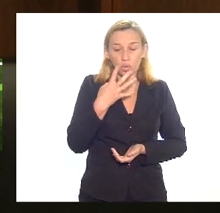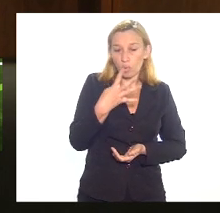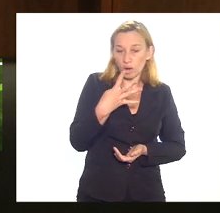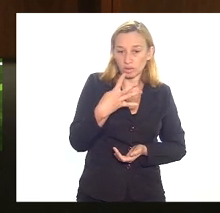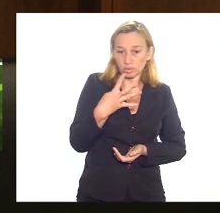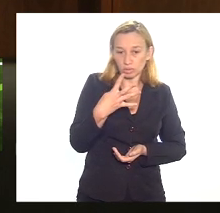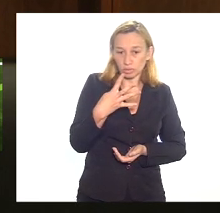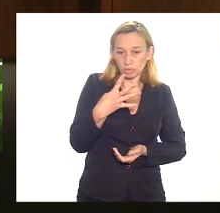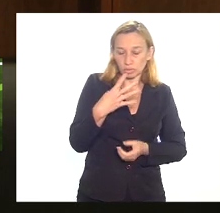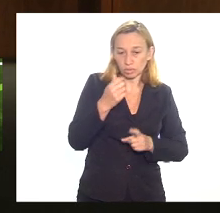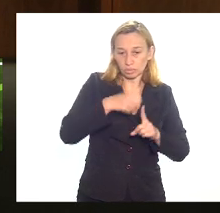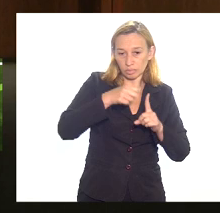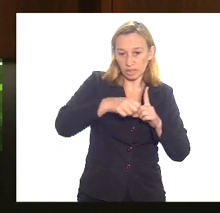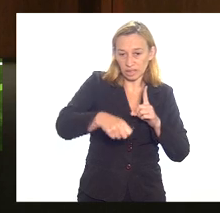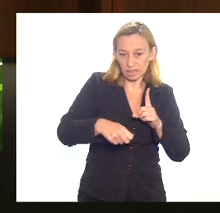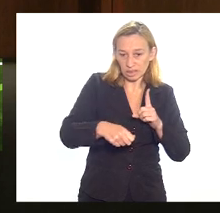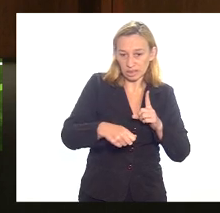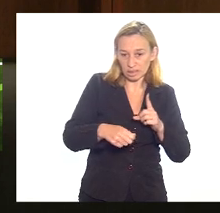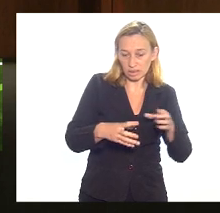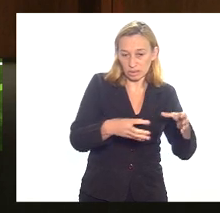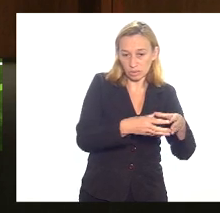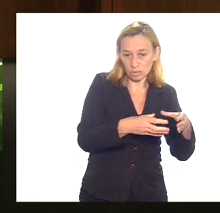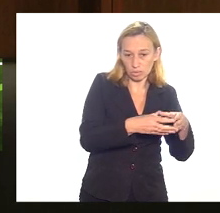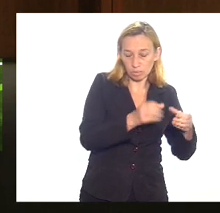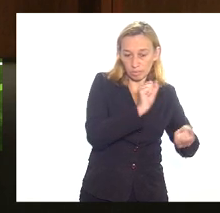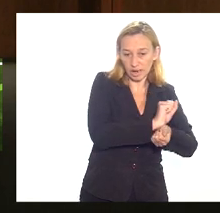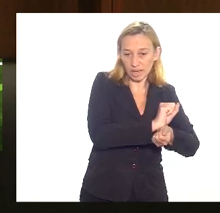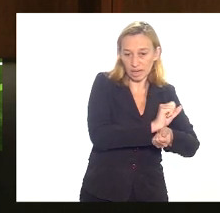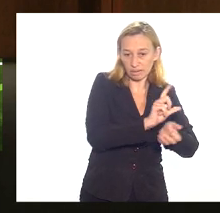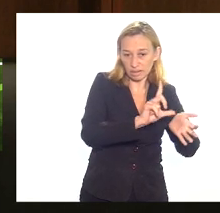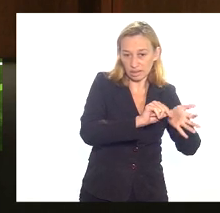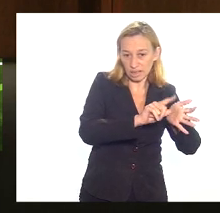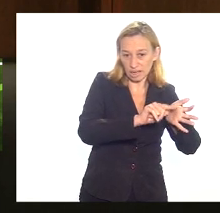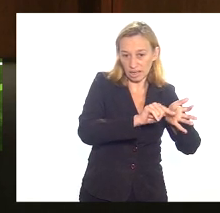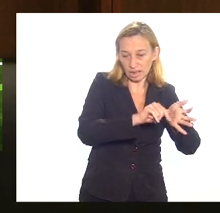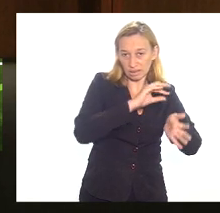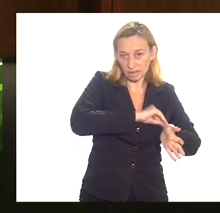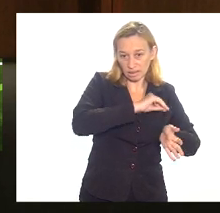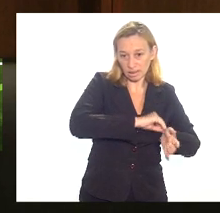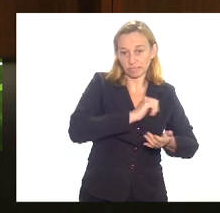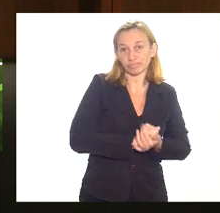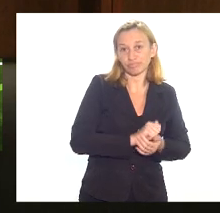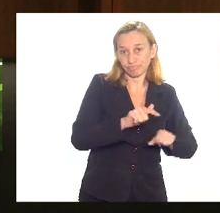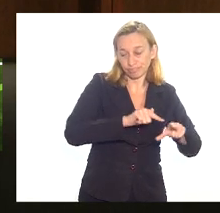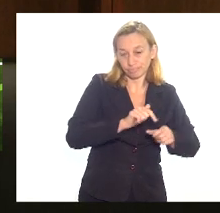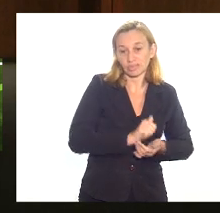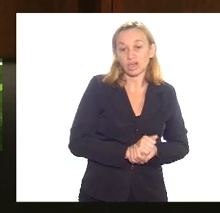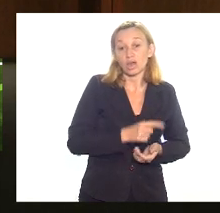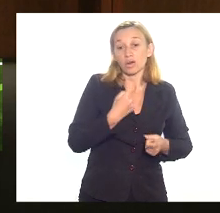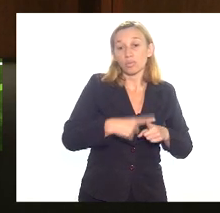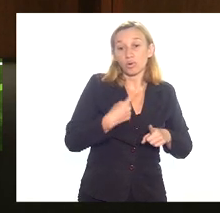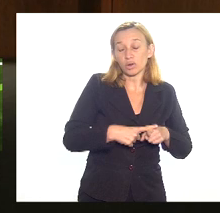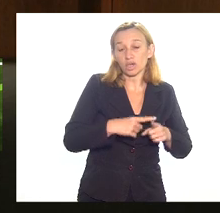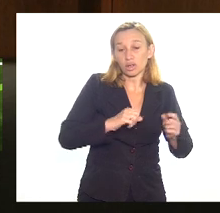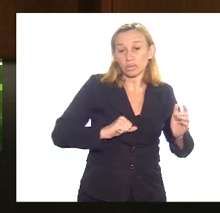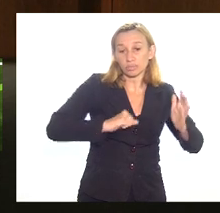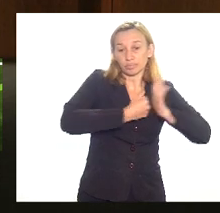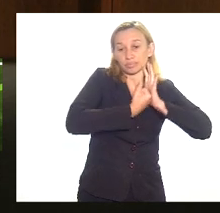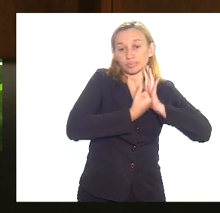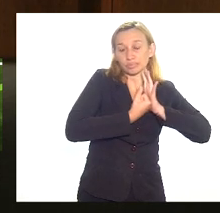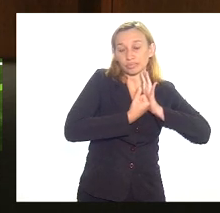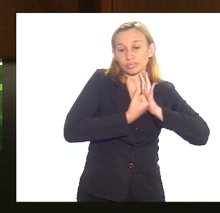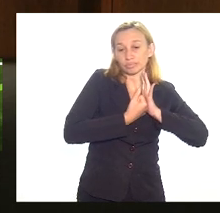meses categorias com quatro meses de salário atrasados porque o governo federal bloqueava as contas do Estado